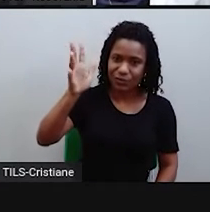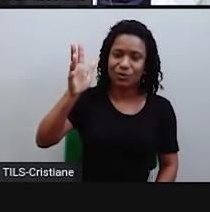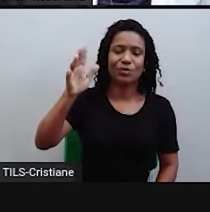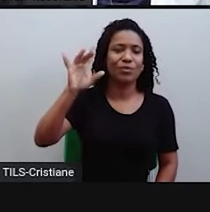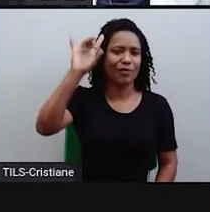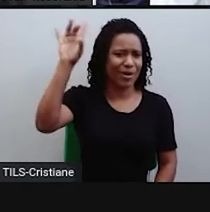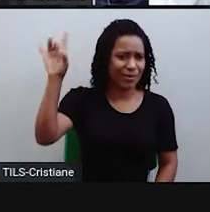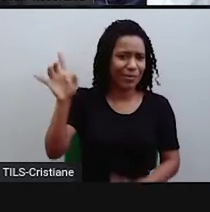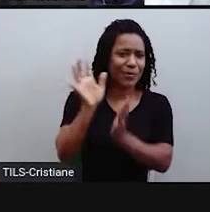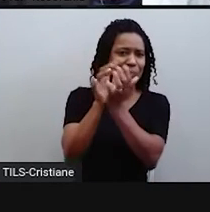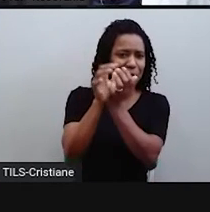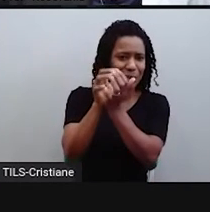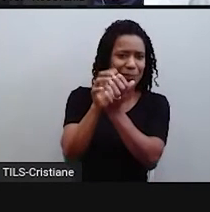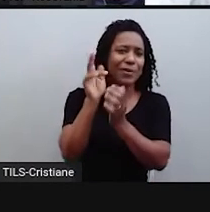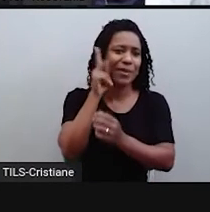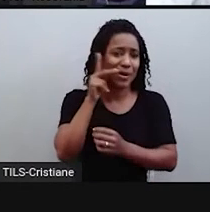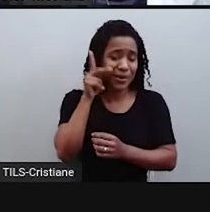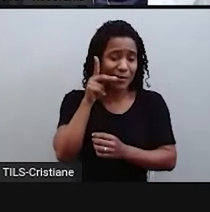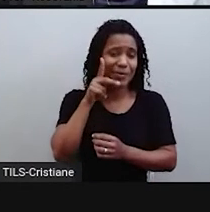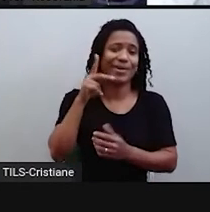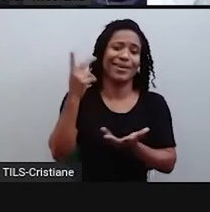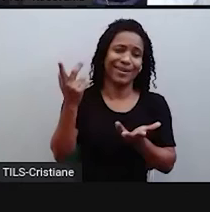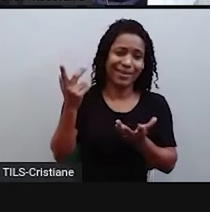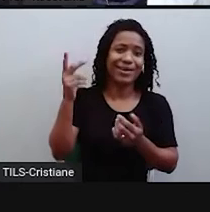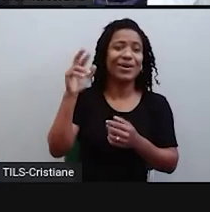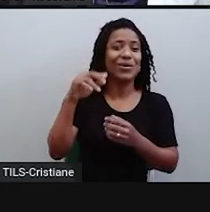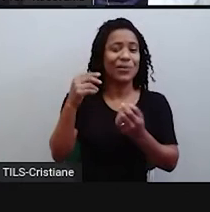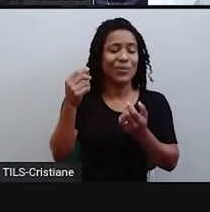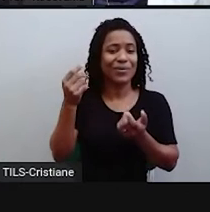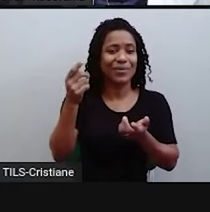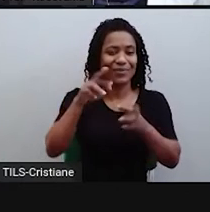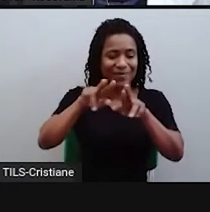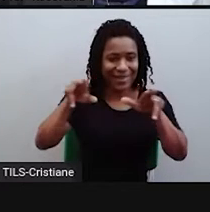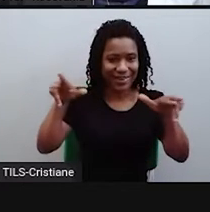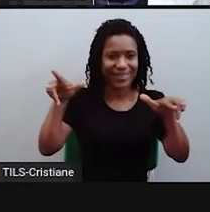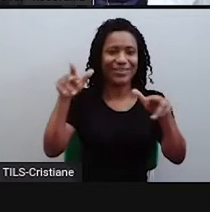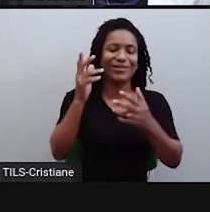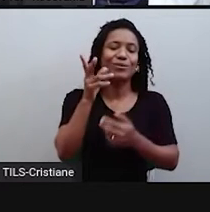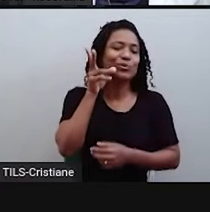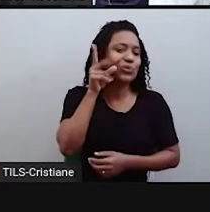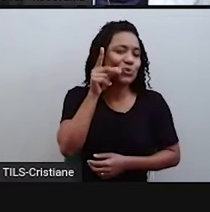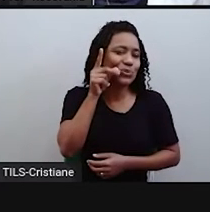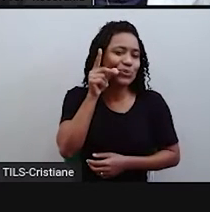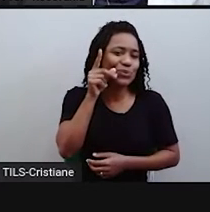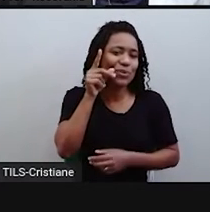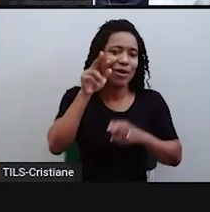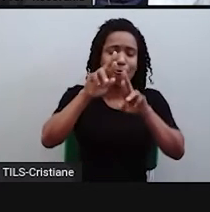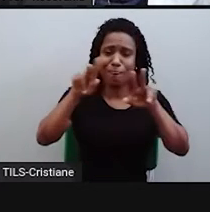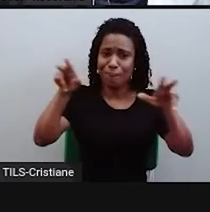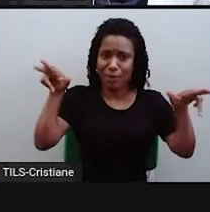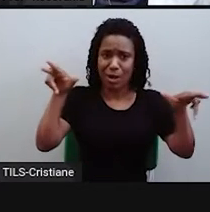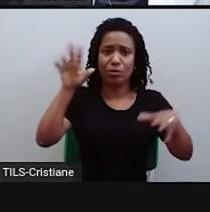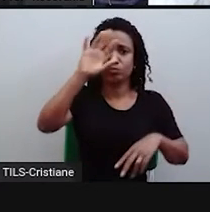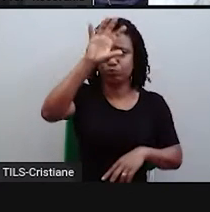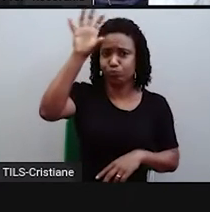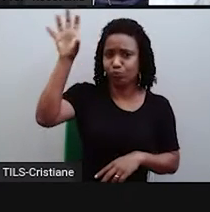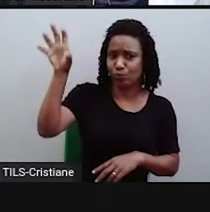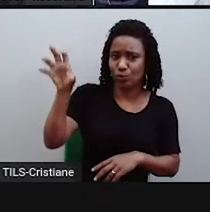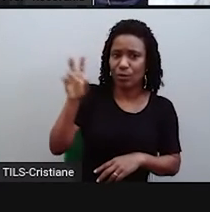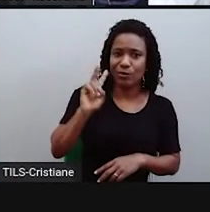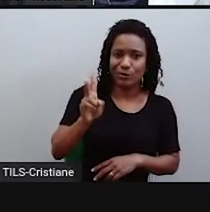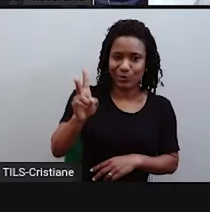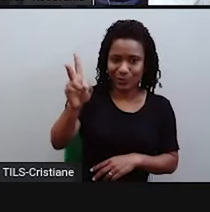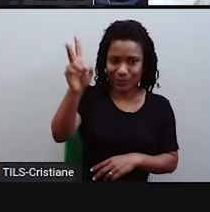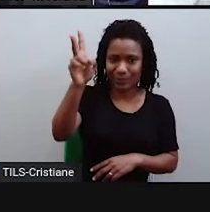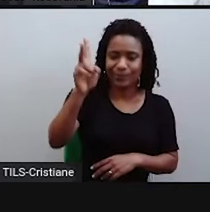Alagoas, Pernambuco, Paraíba, Rio Grande do Norte, Ceará, o Piauí, o Maranhão. O Maranhão quase que pouco alterou. E a